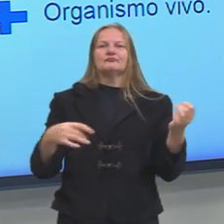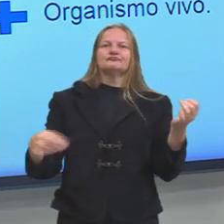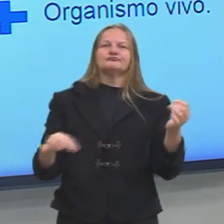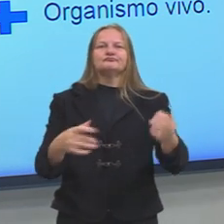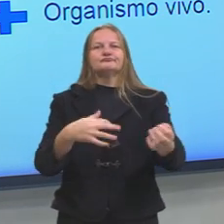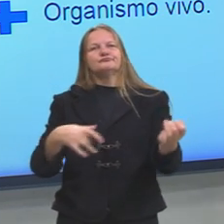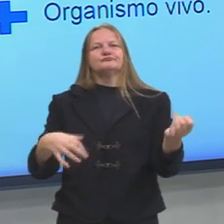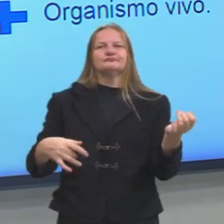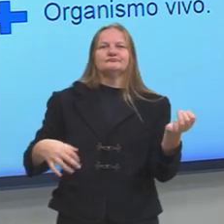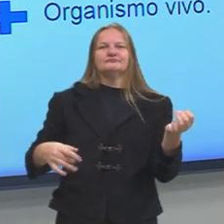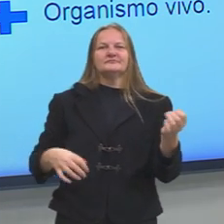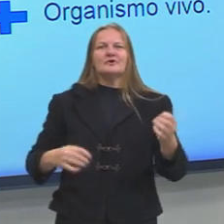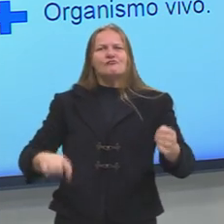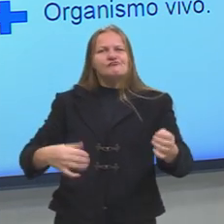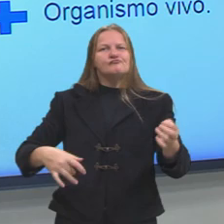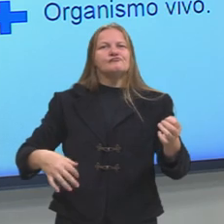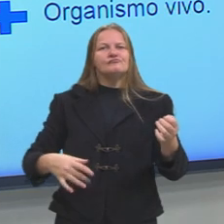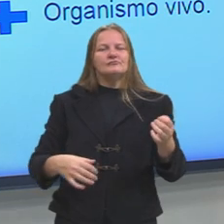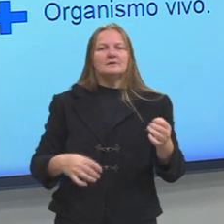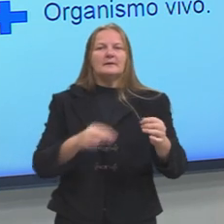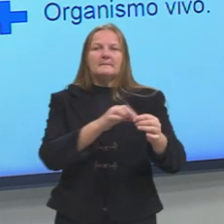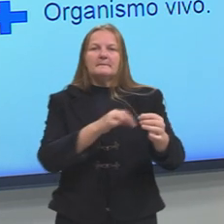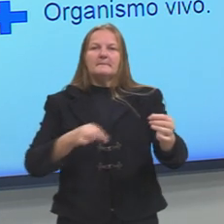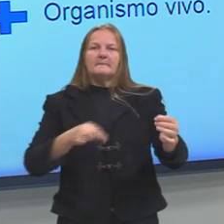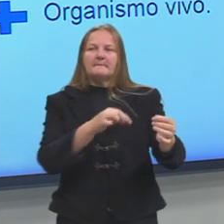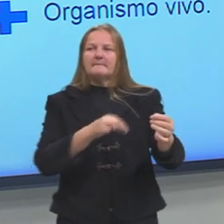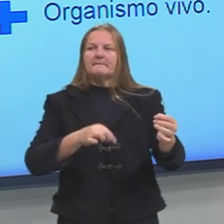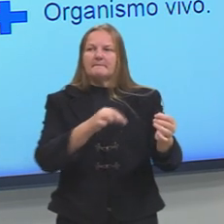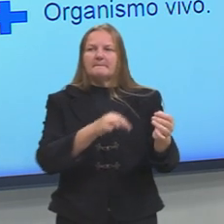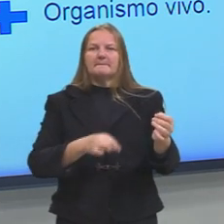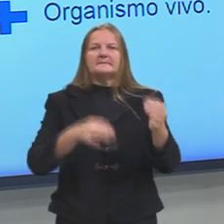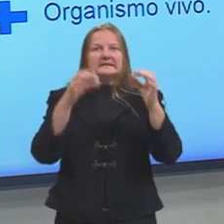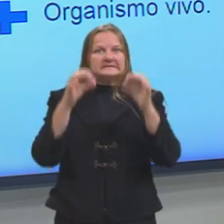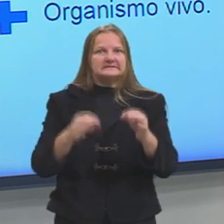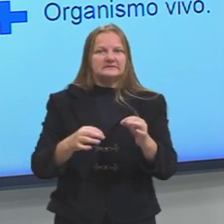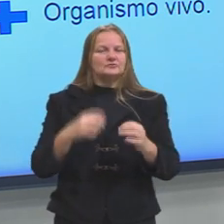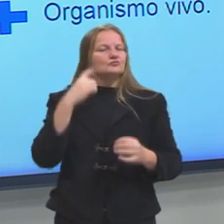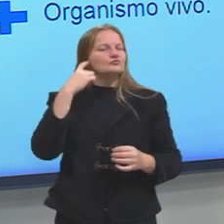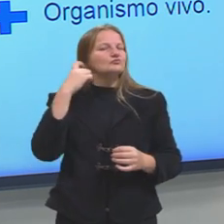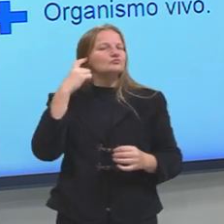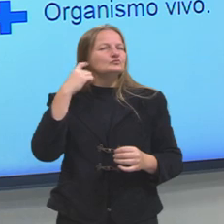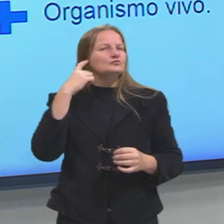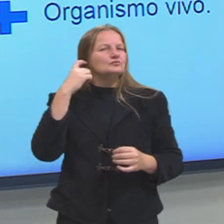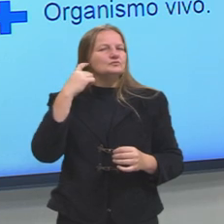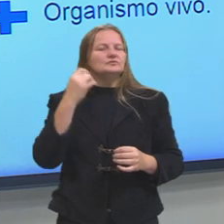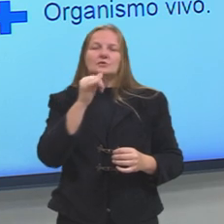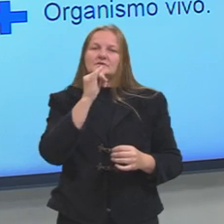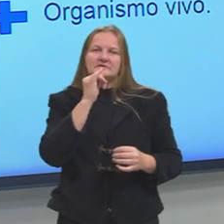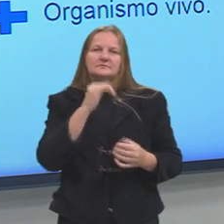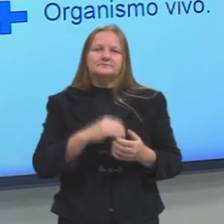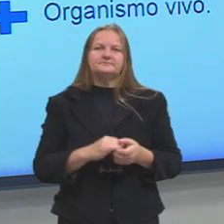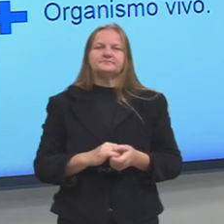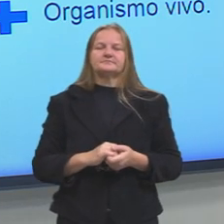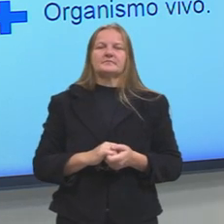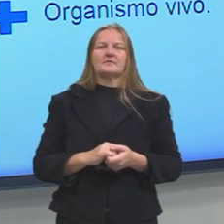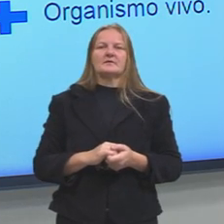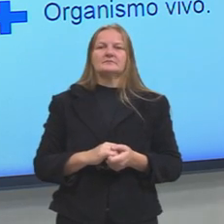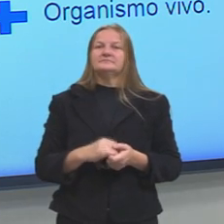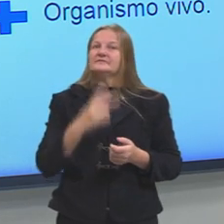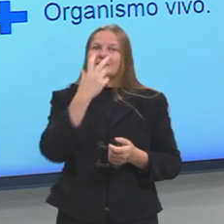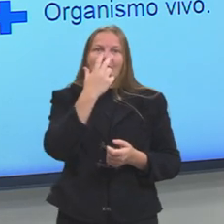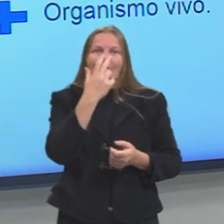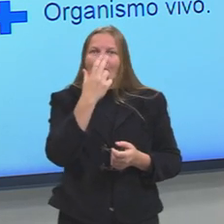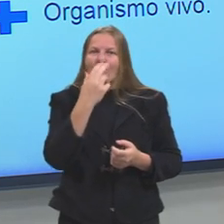violão, uma guitarra. A corda tem a função de produzir o som, o potenciômetro dar volume e assim por diante.